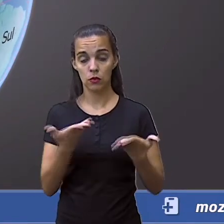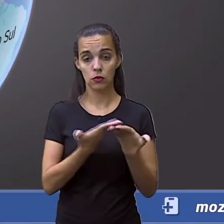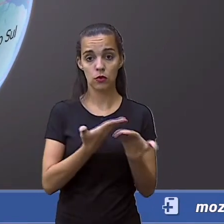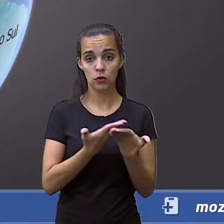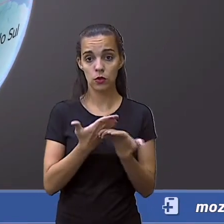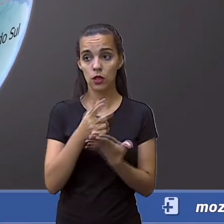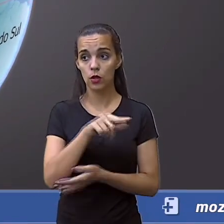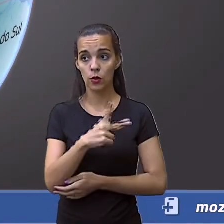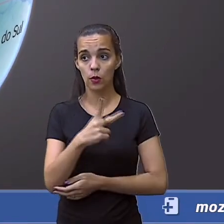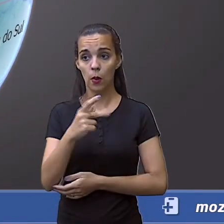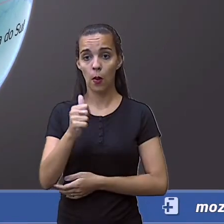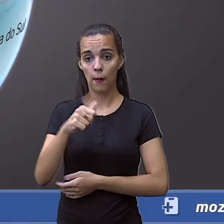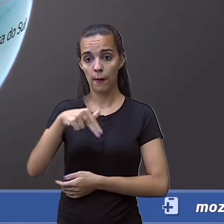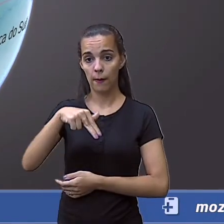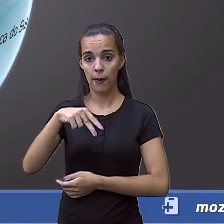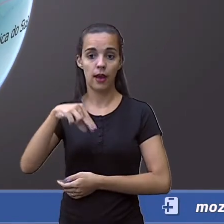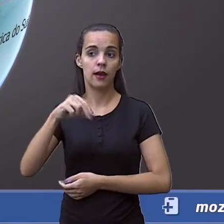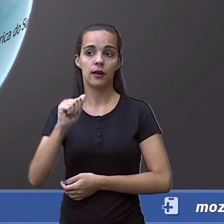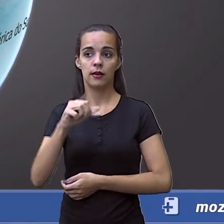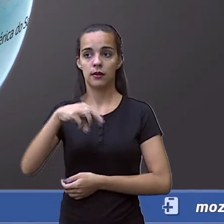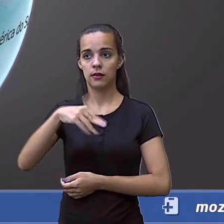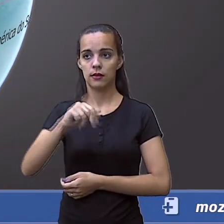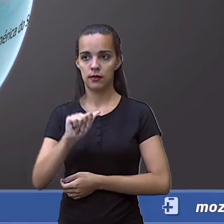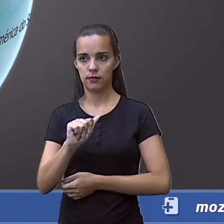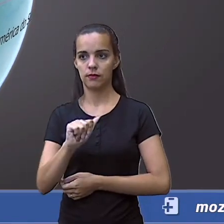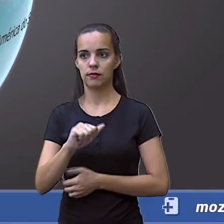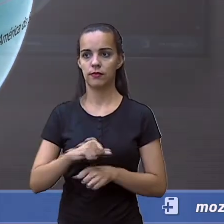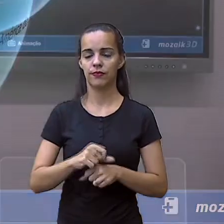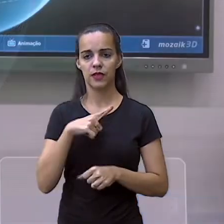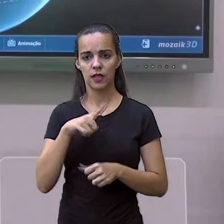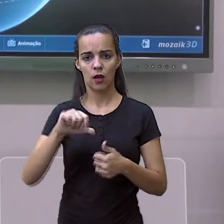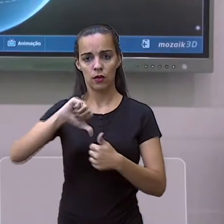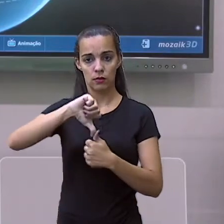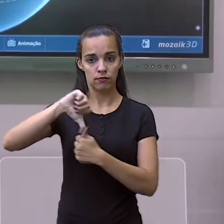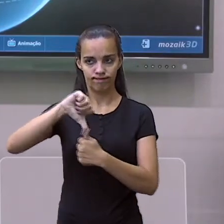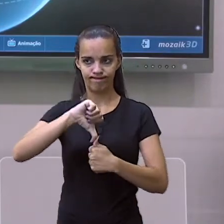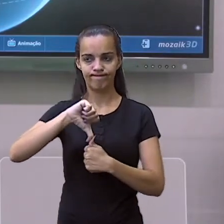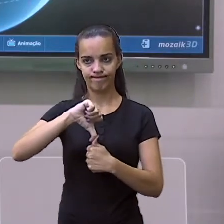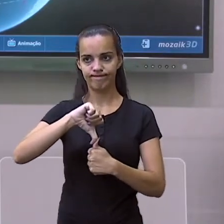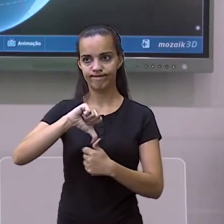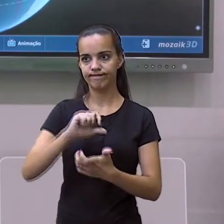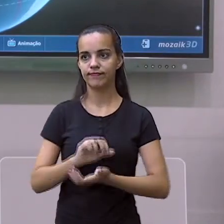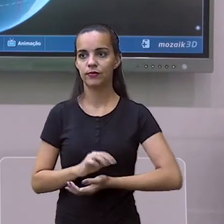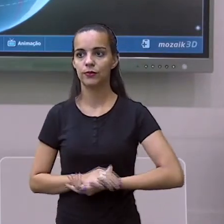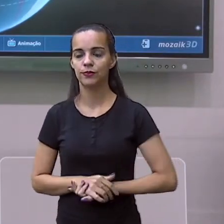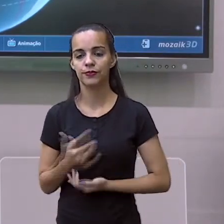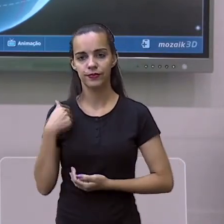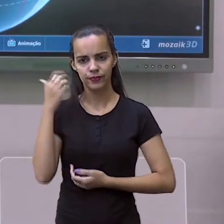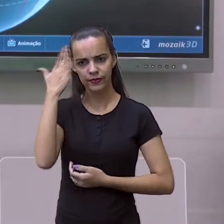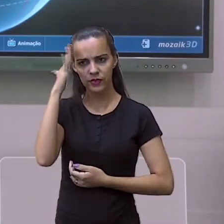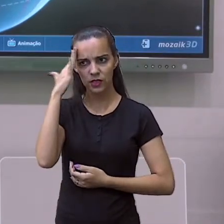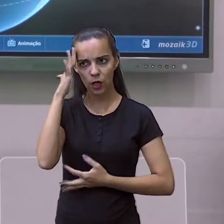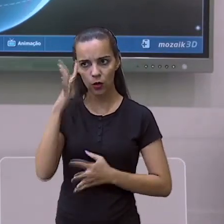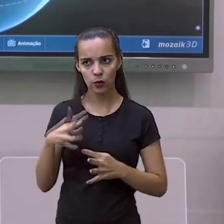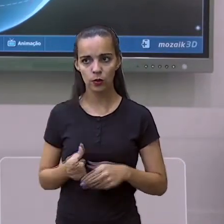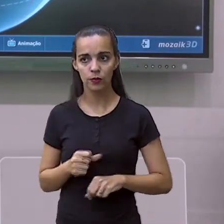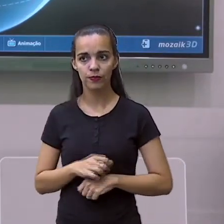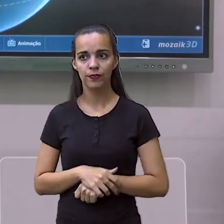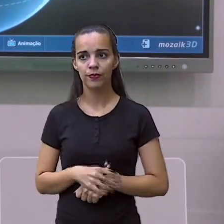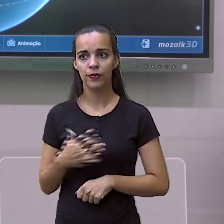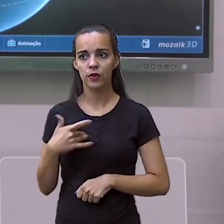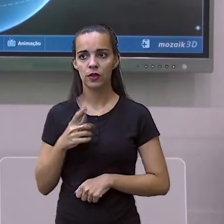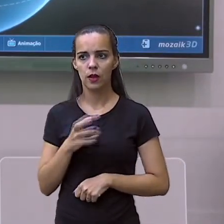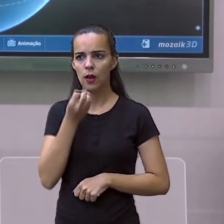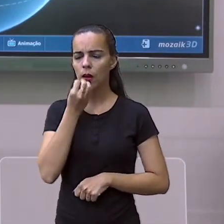que está aqui no Panamá na América Central. Tranquilo, pessoal? Então, é